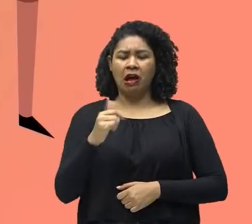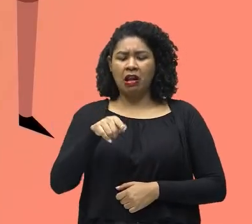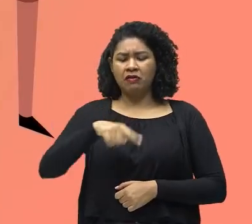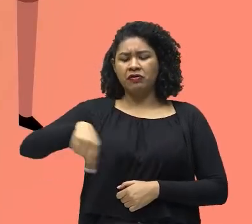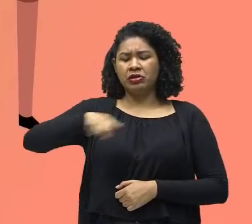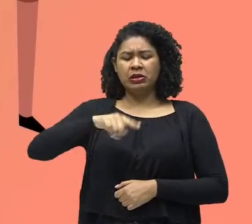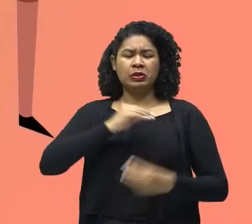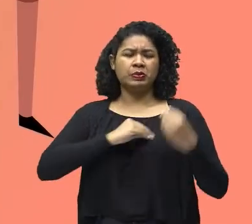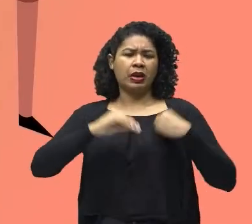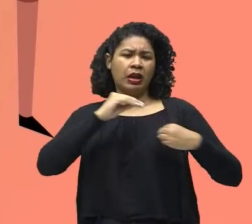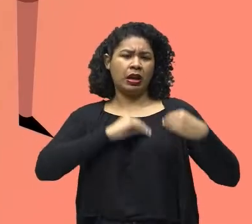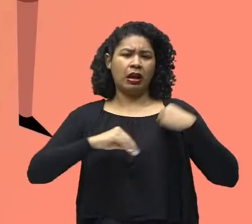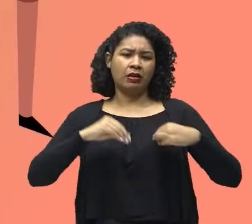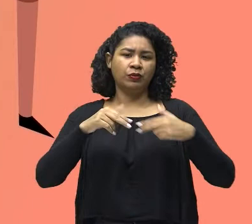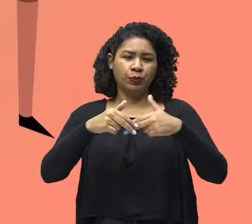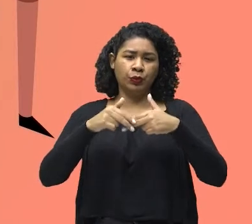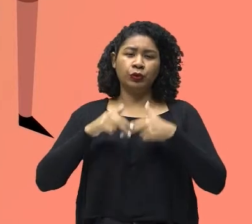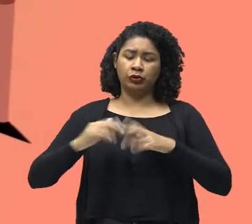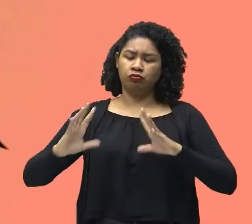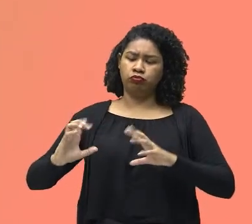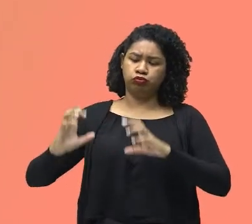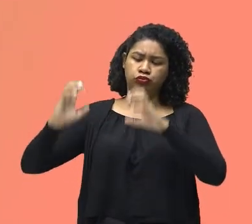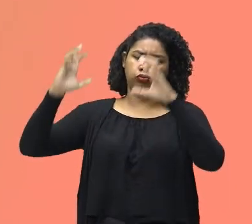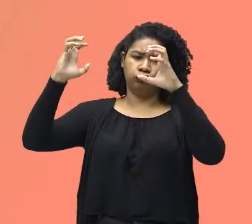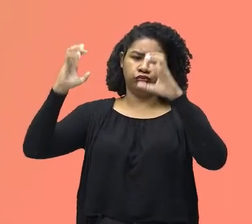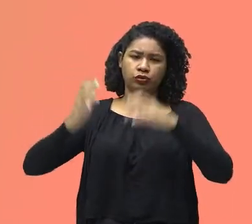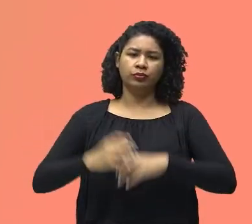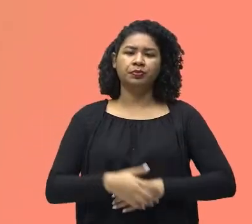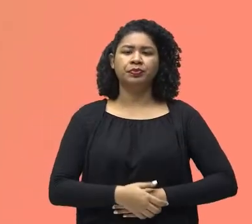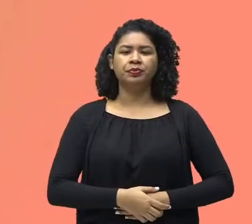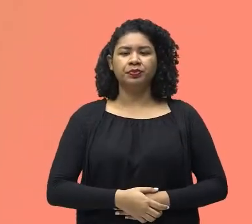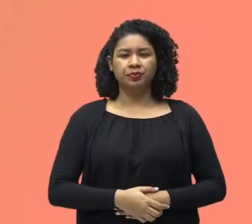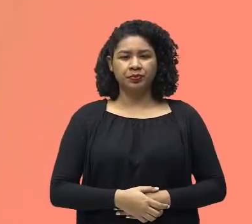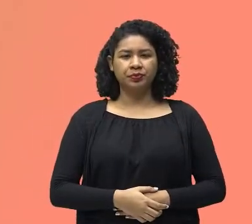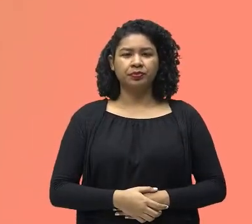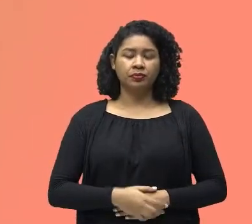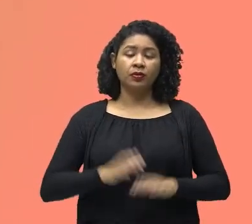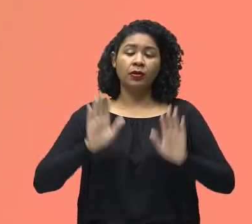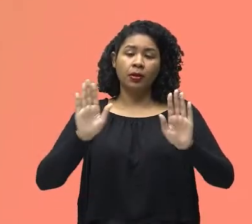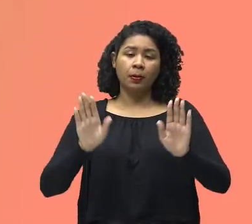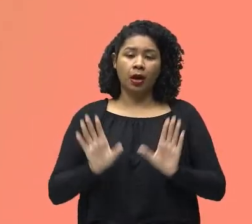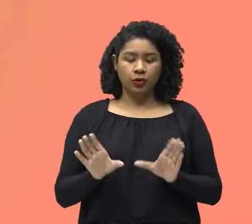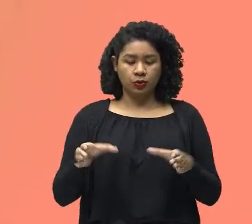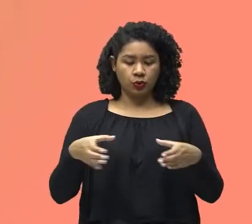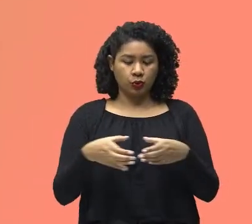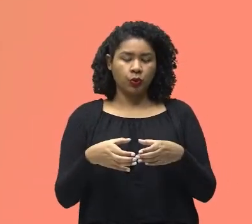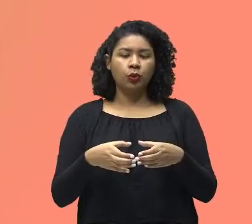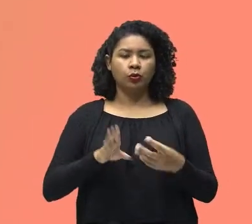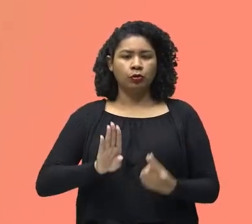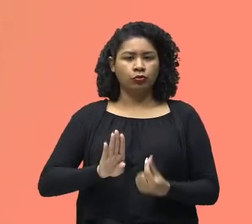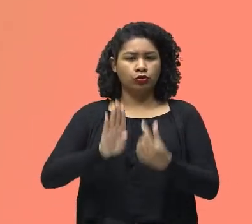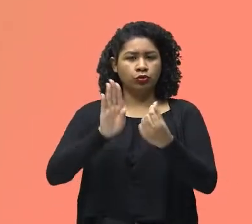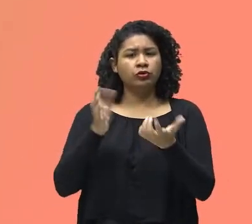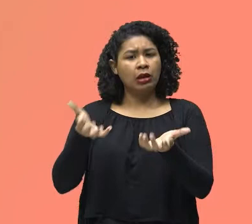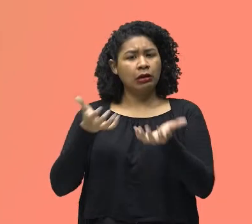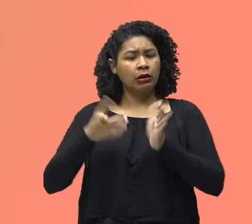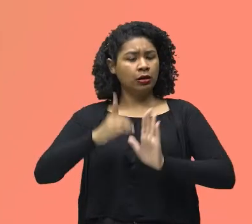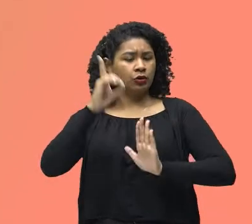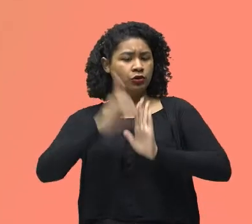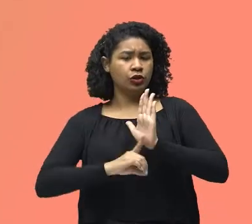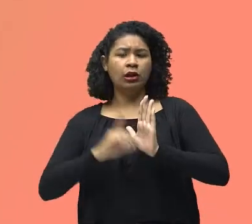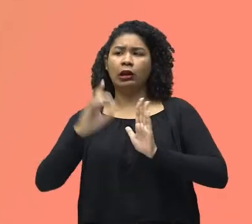ocasionou desentendimentos entre as duas. Sendo que a burguesia queria ter as mesmas regalias que a Igreja.